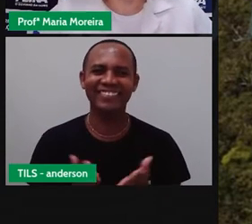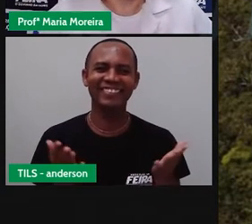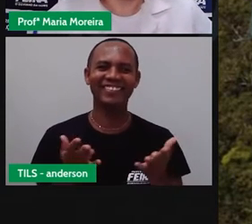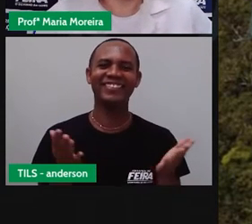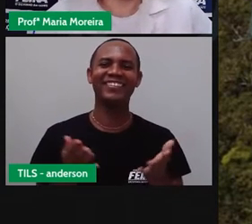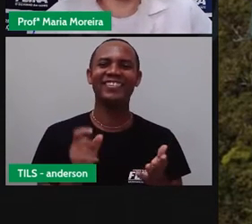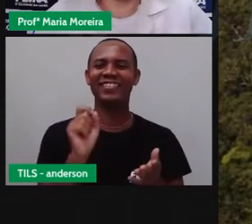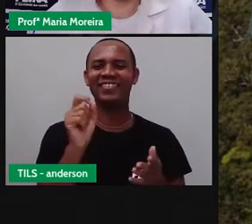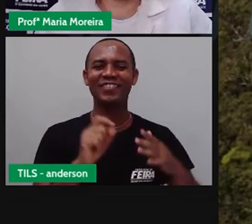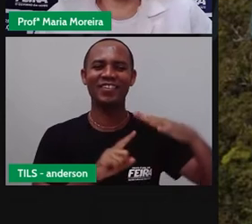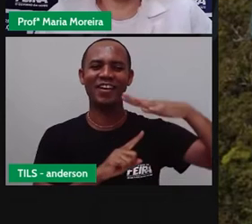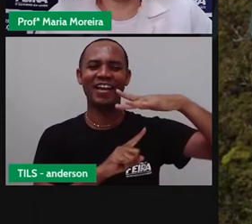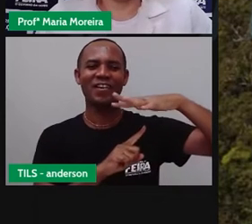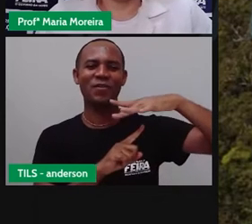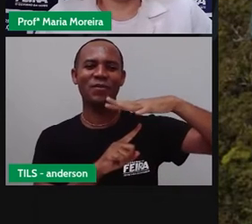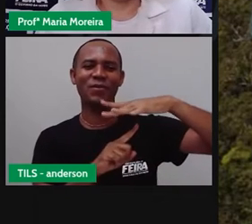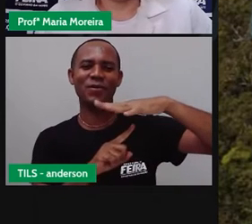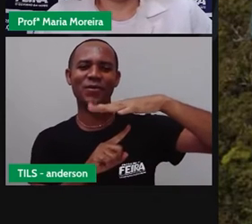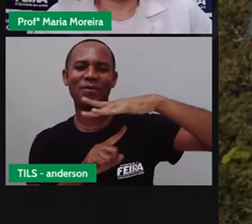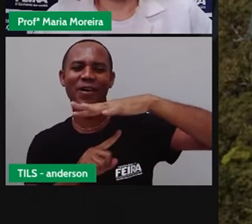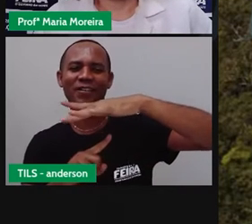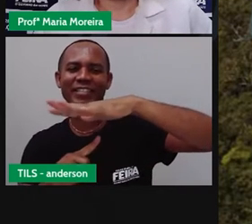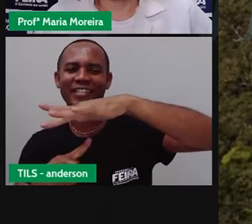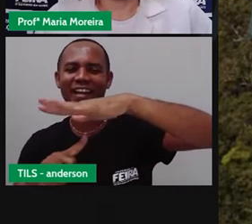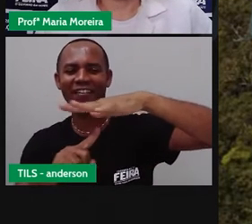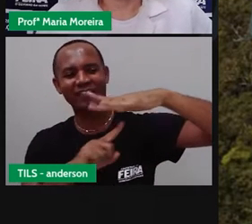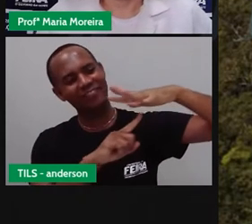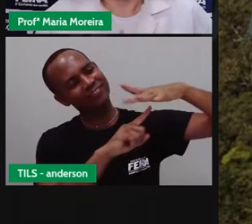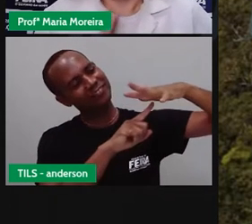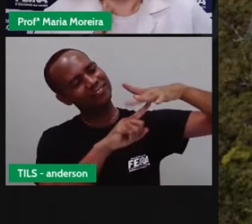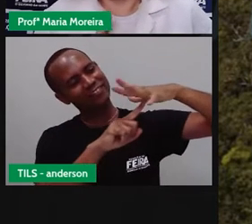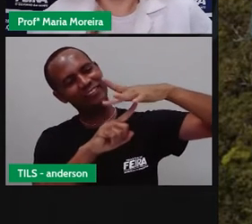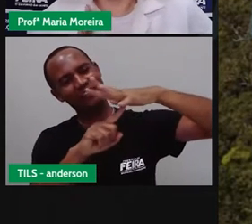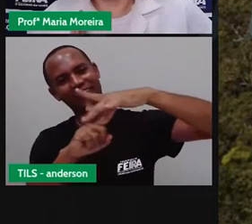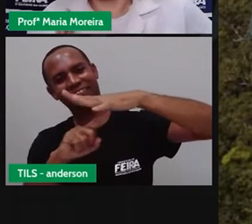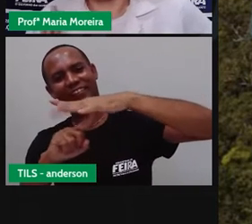isso é um... Um que é, Anderson? Uh, alocinado!